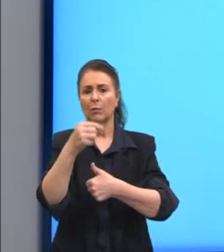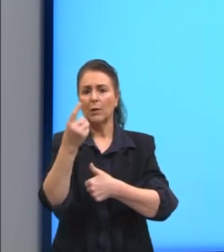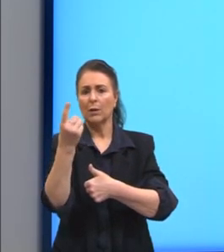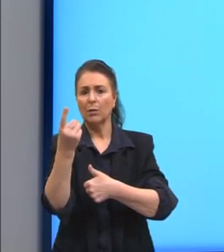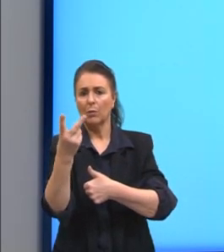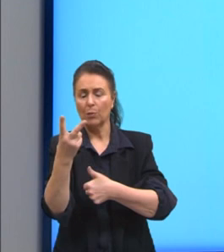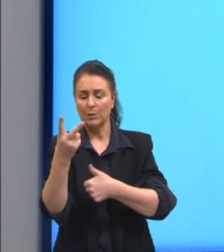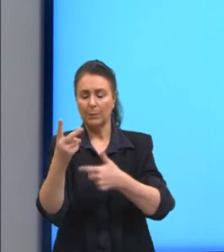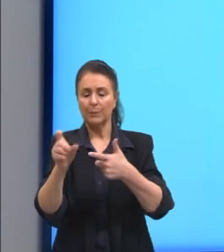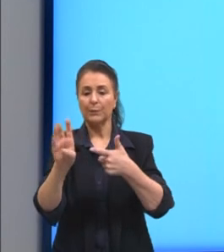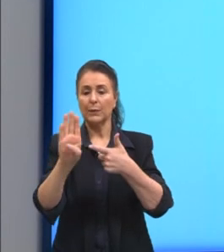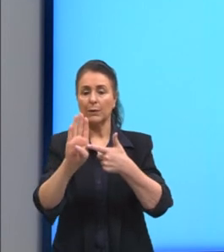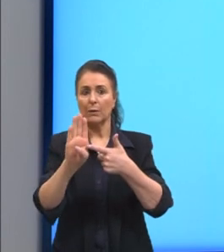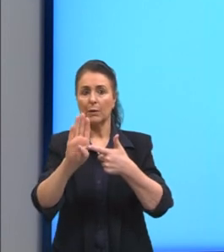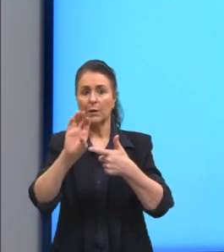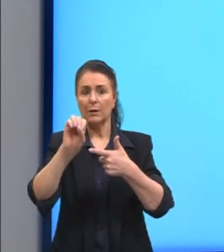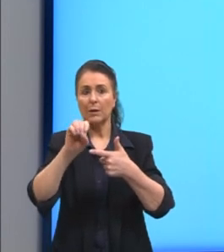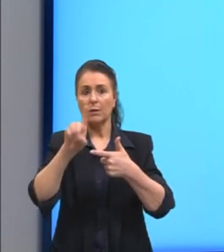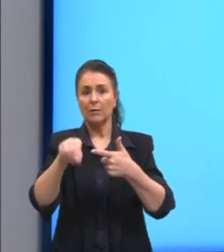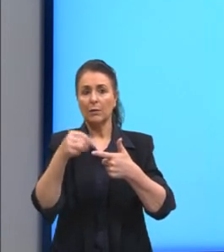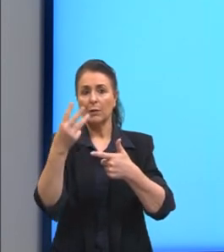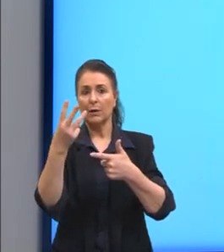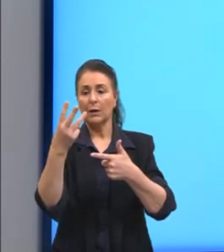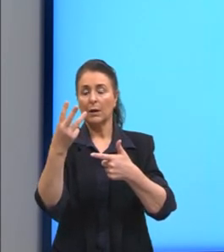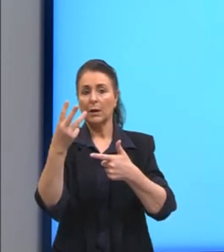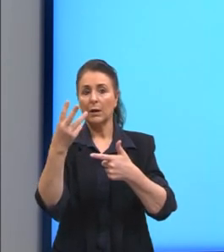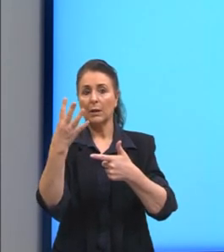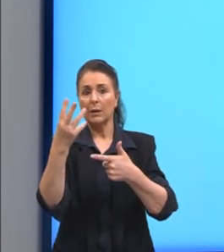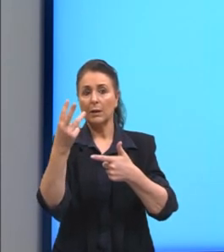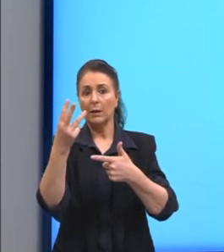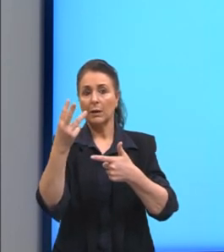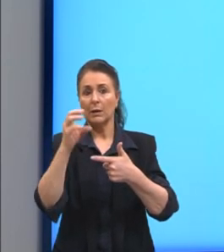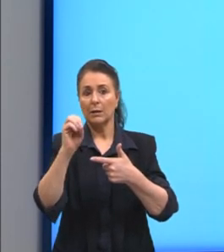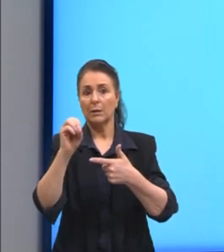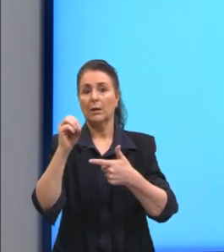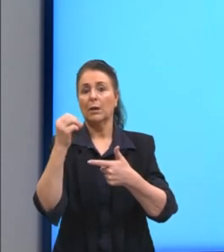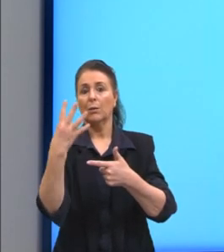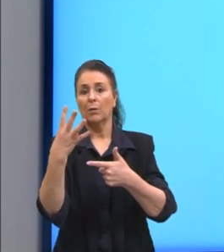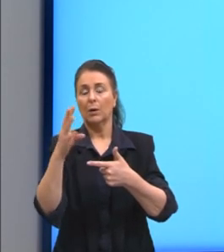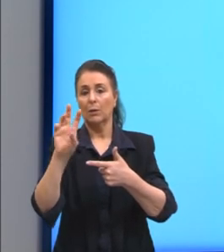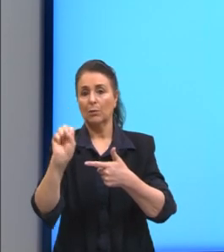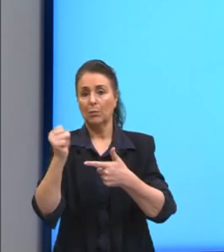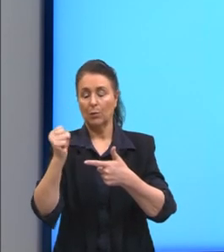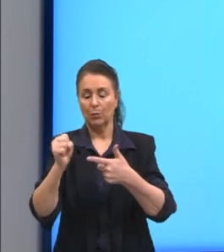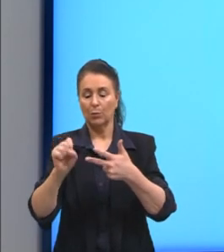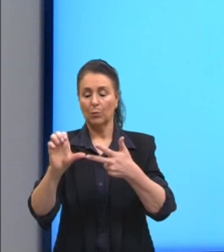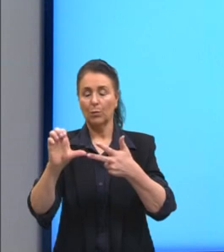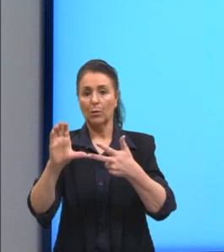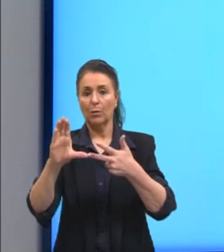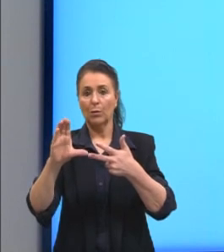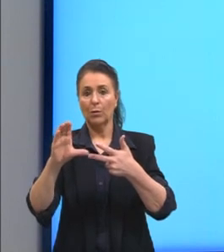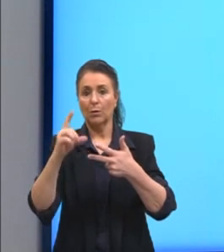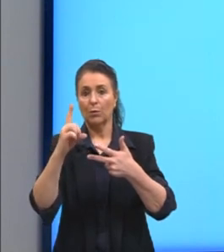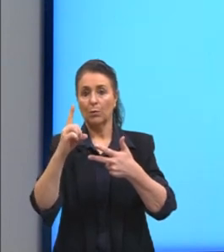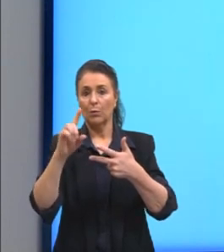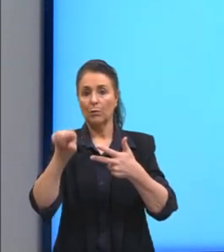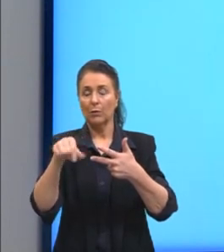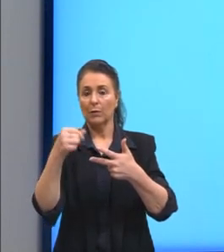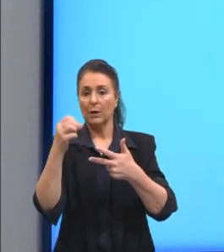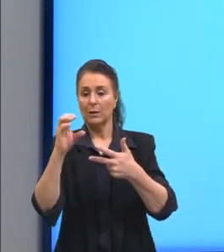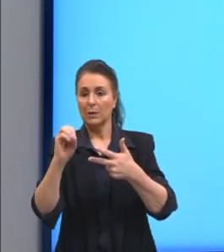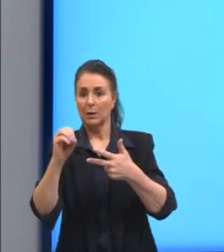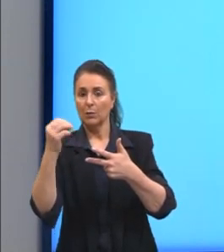Alternativa B, 0,3048. Alternativa C, 1,08.